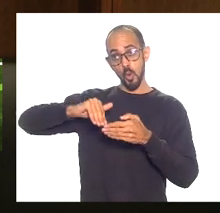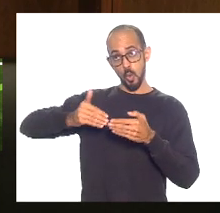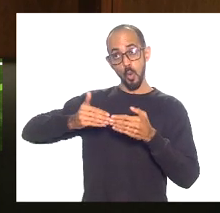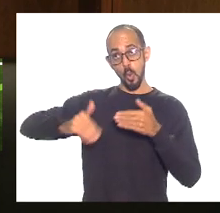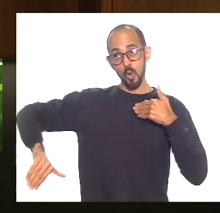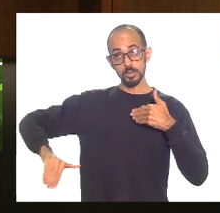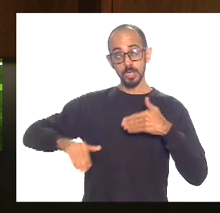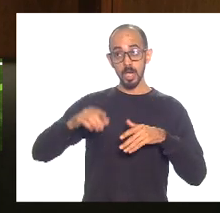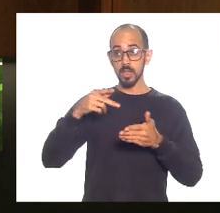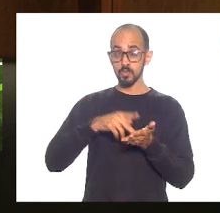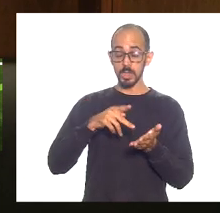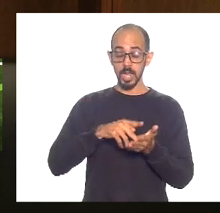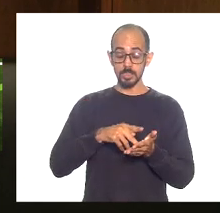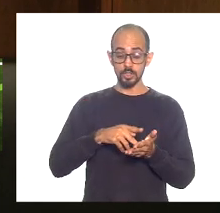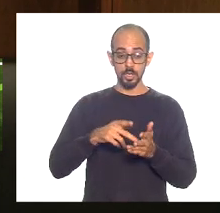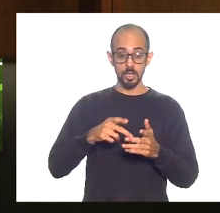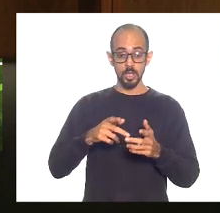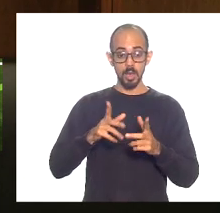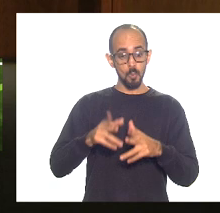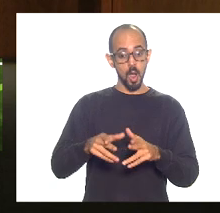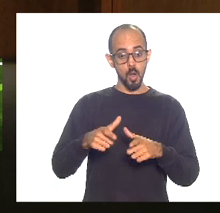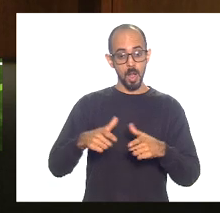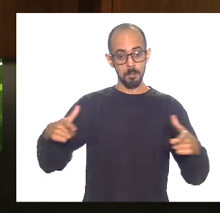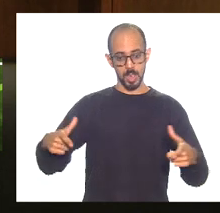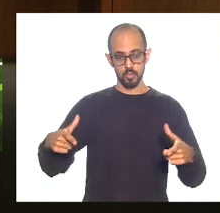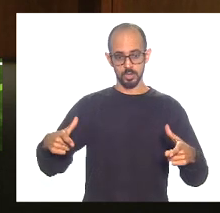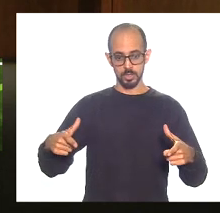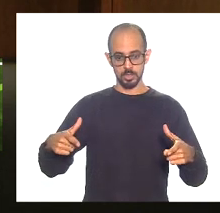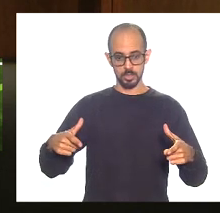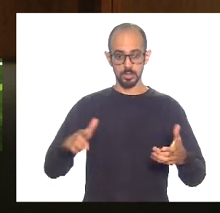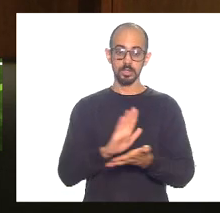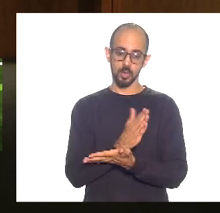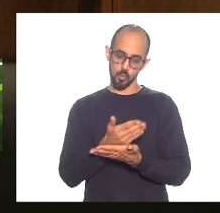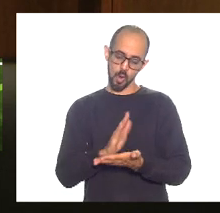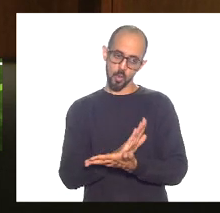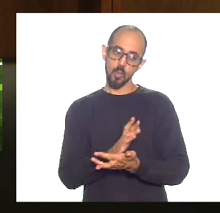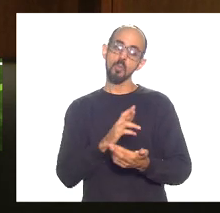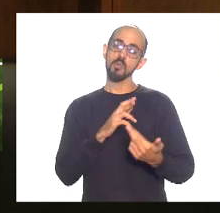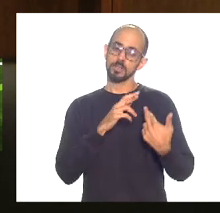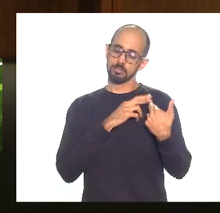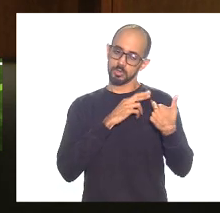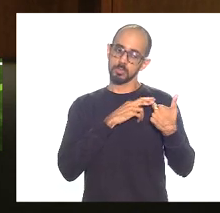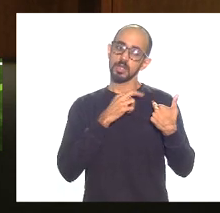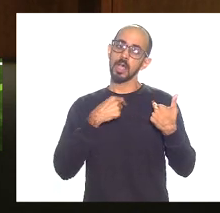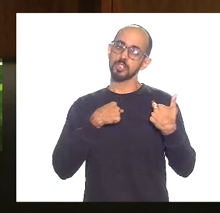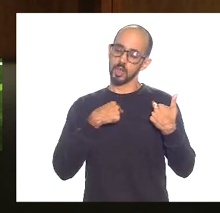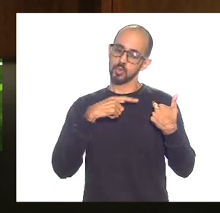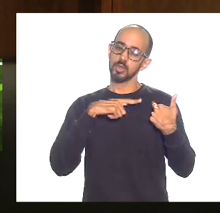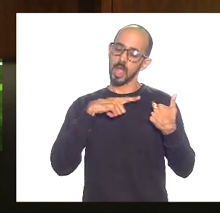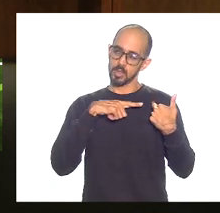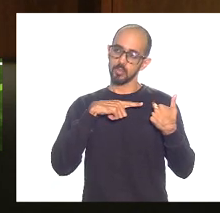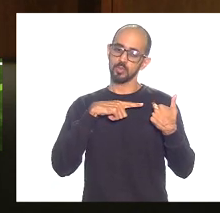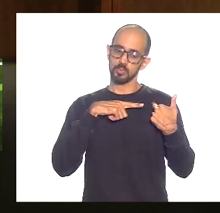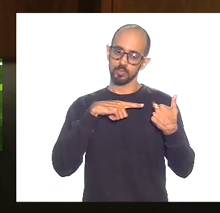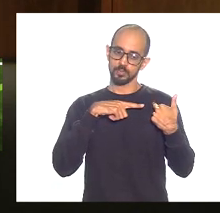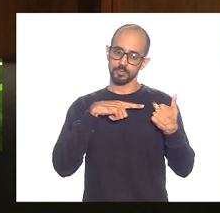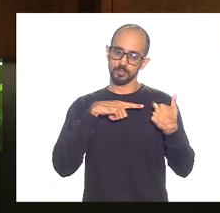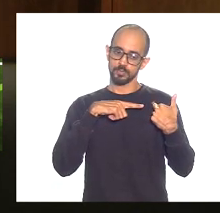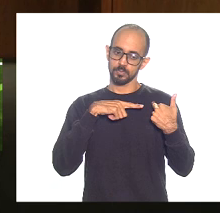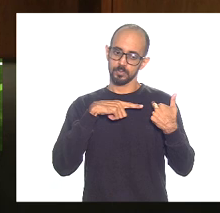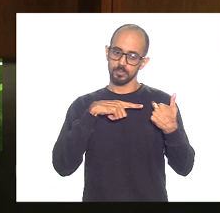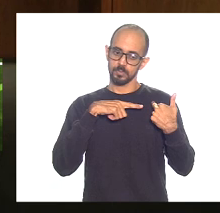Luz, Paulo, Marta Mink então com alguma autoridade eu faço esse contraponto primeiro